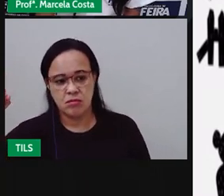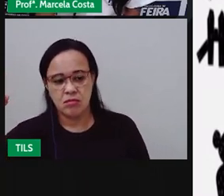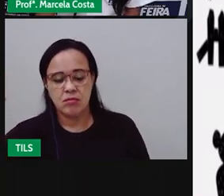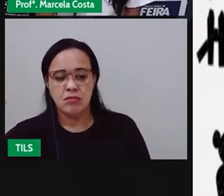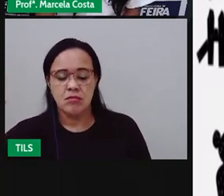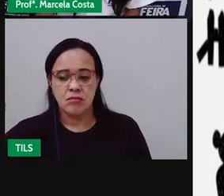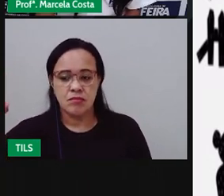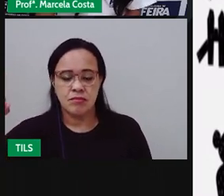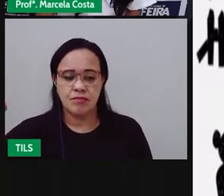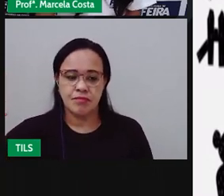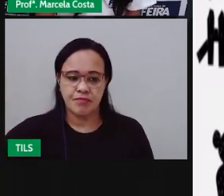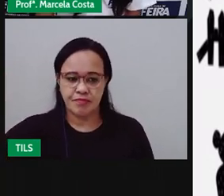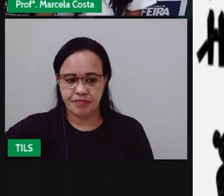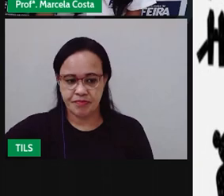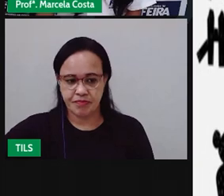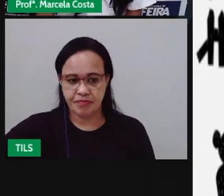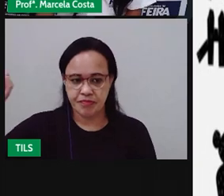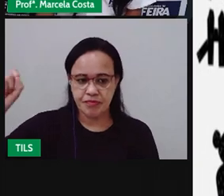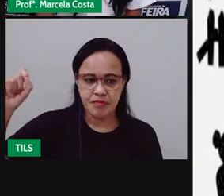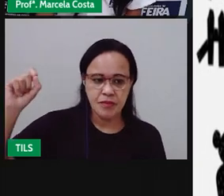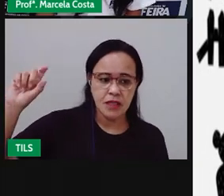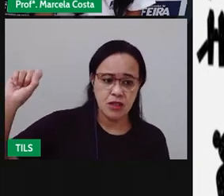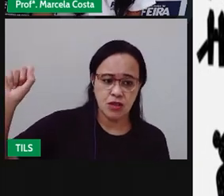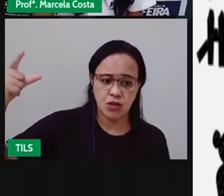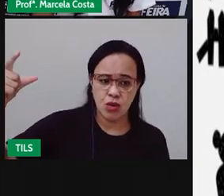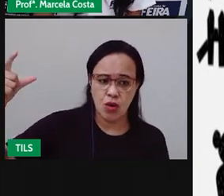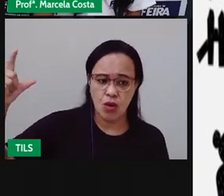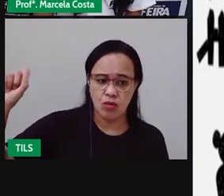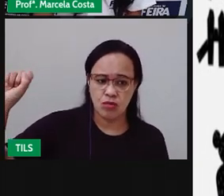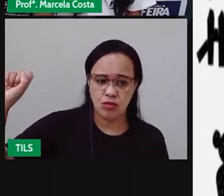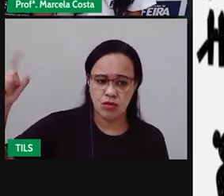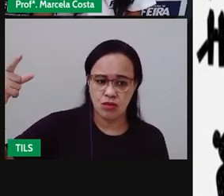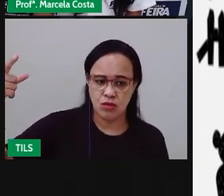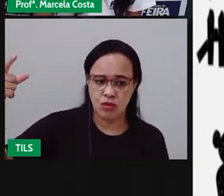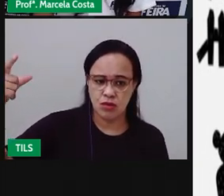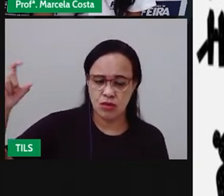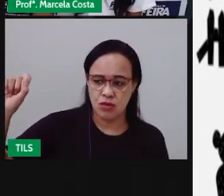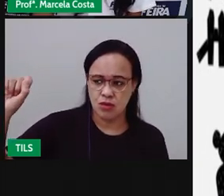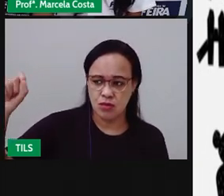É o primeiro elemento que eu tô identificando aqui. Olha o sol aqui.